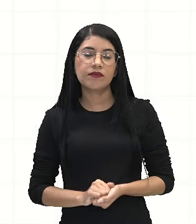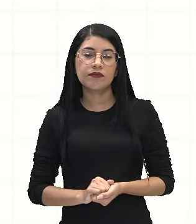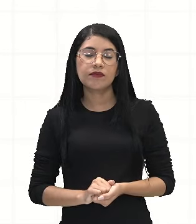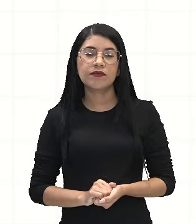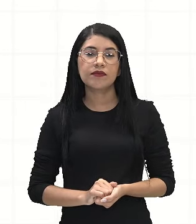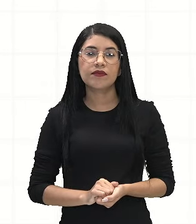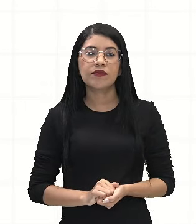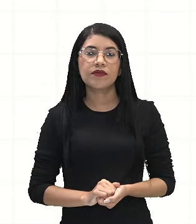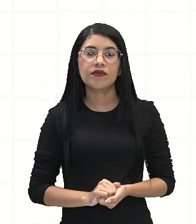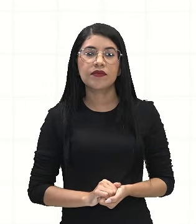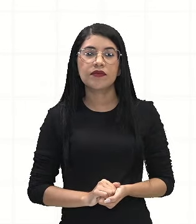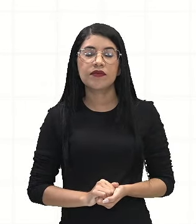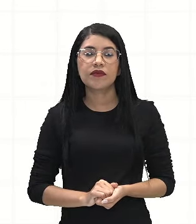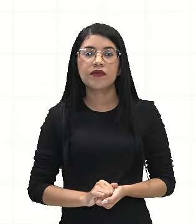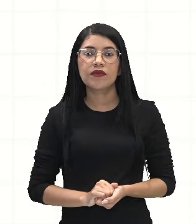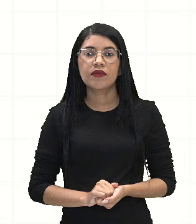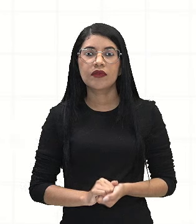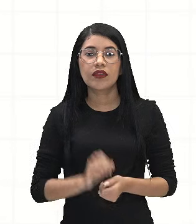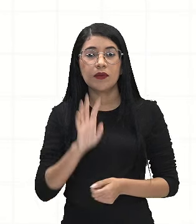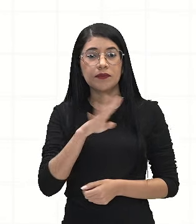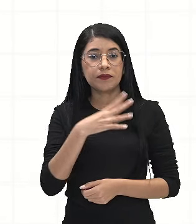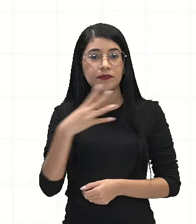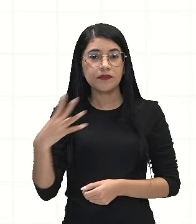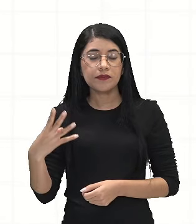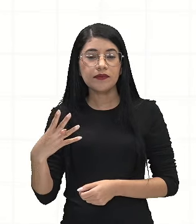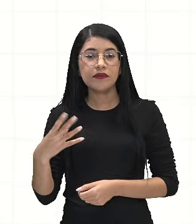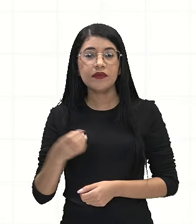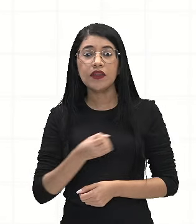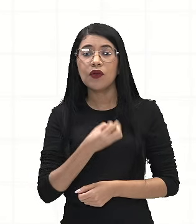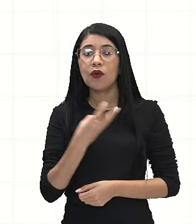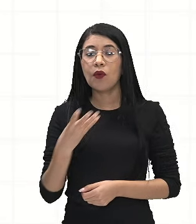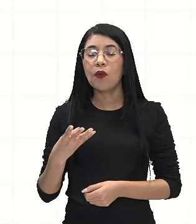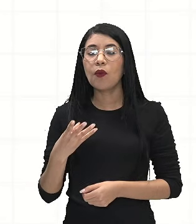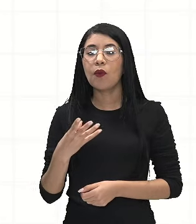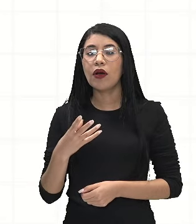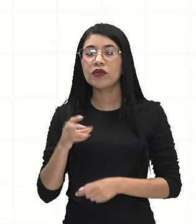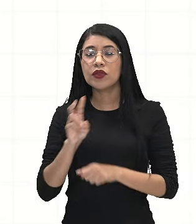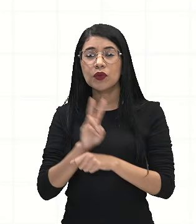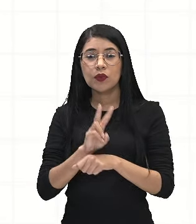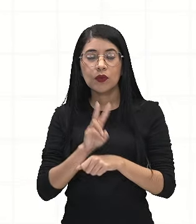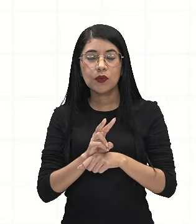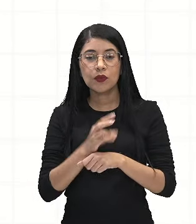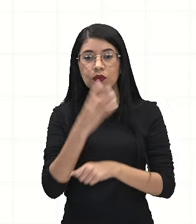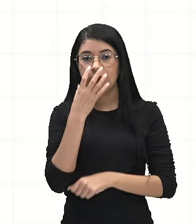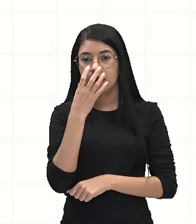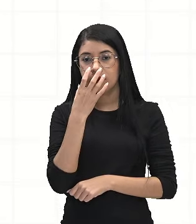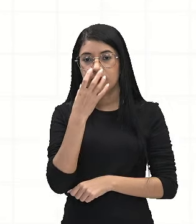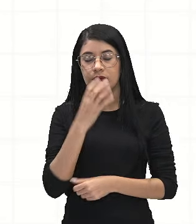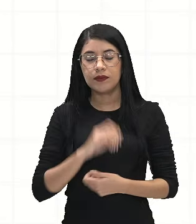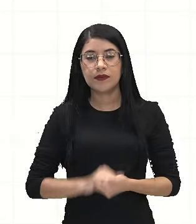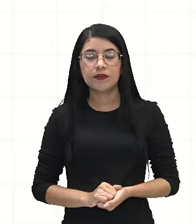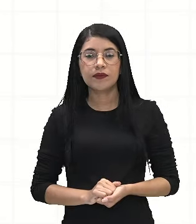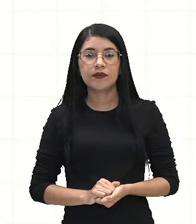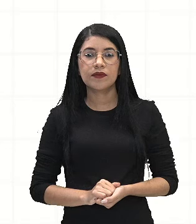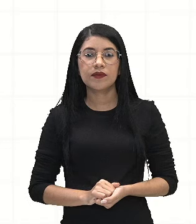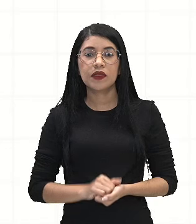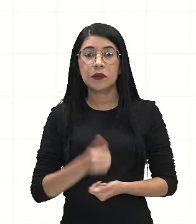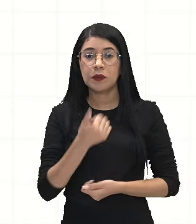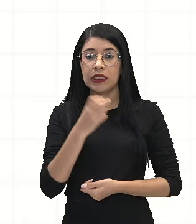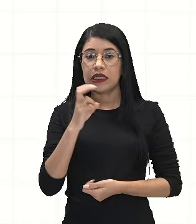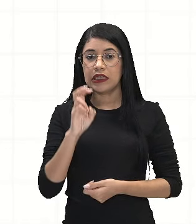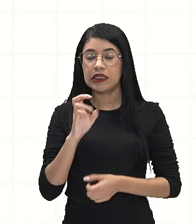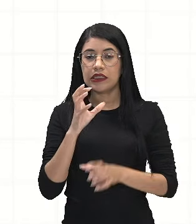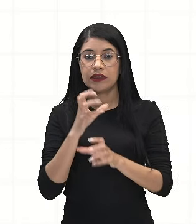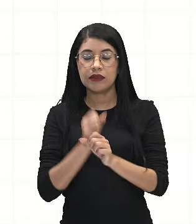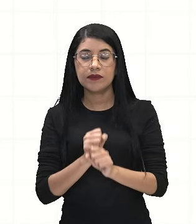Olha, quantos são, olhando na tabela, quantos são criadores de cachorros, né? Olhando na tabela, a gente vê que são 15.